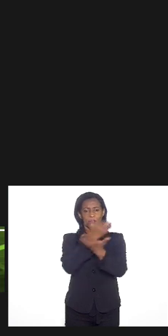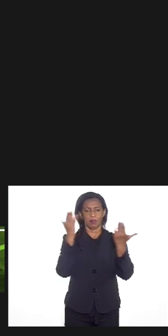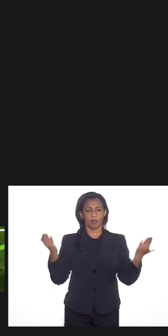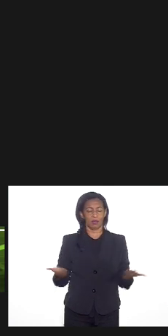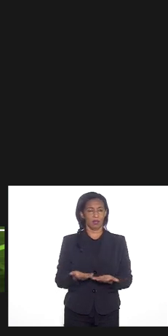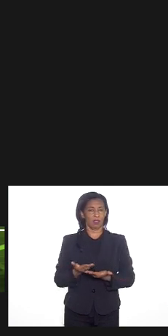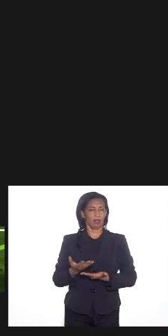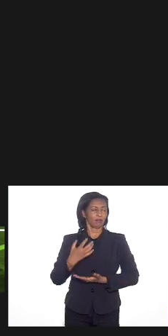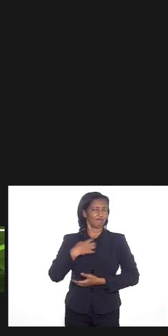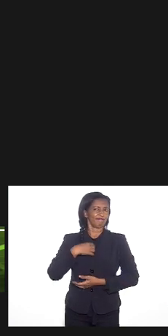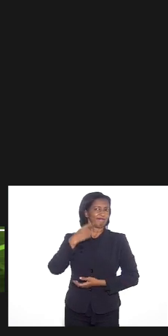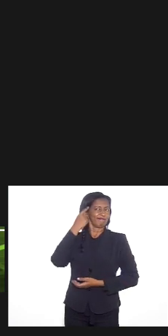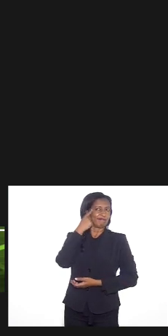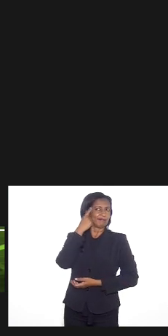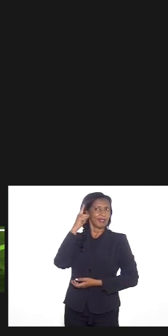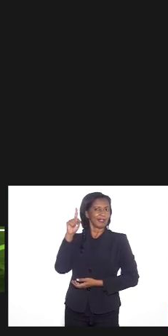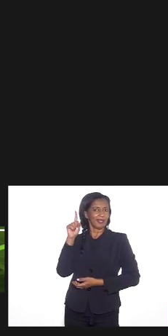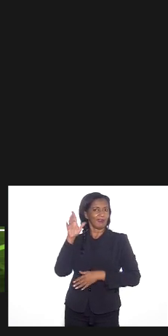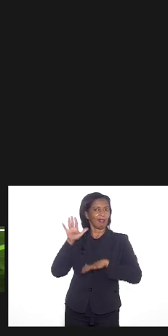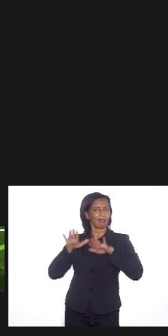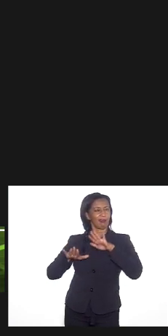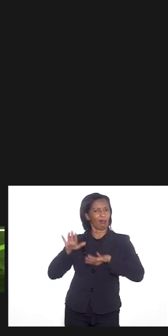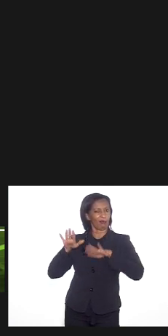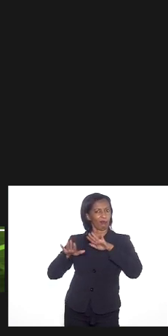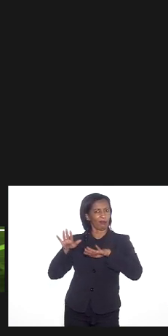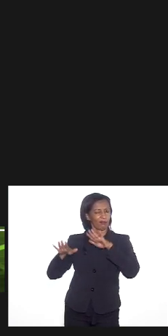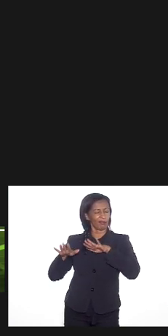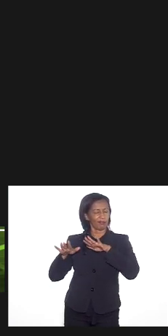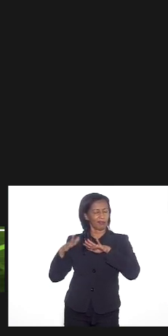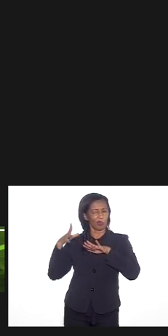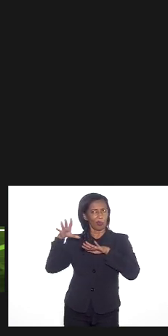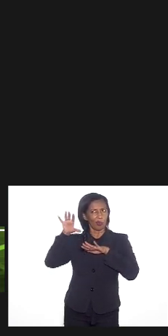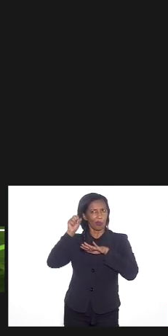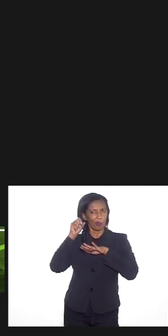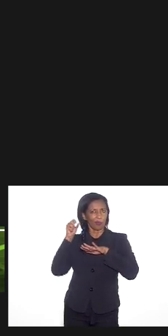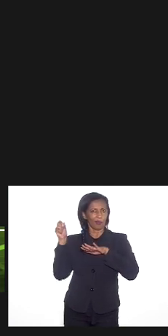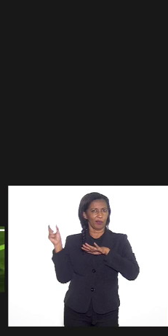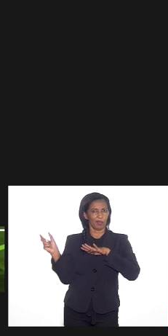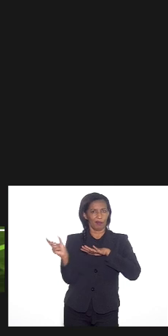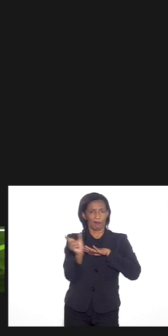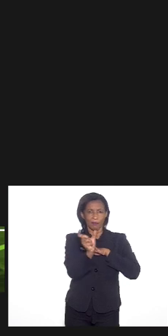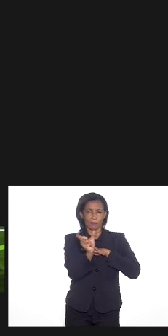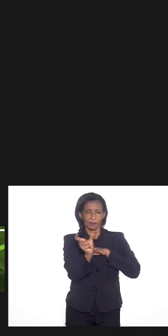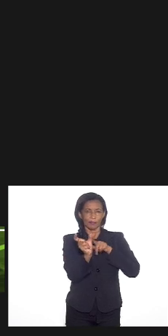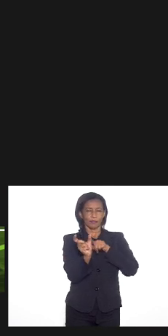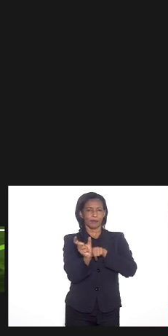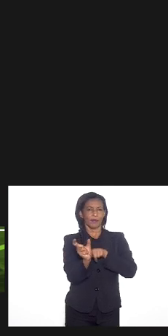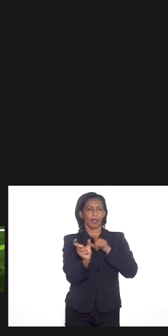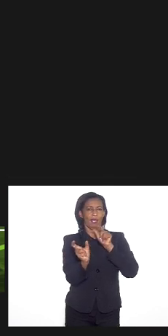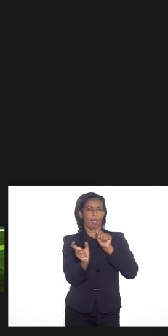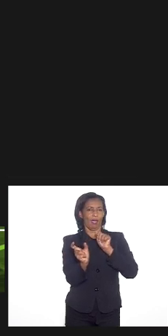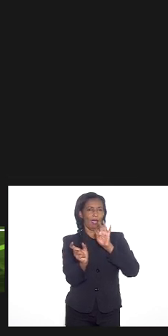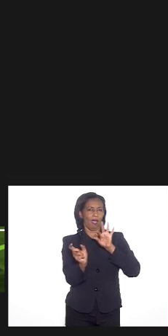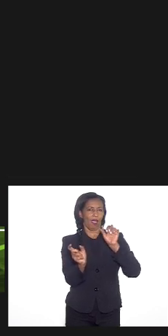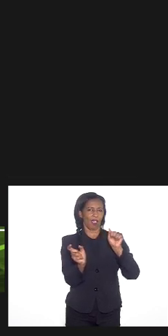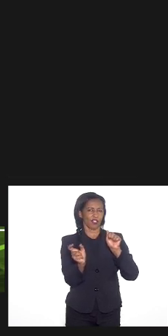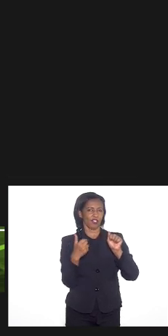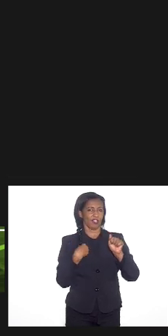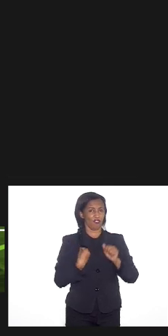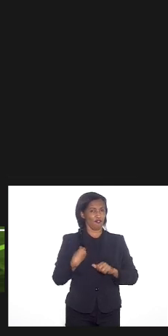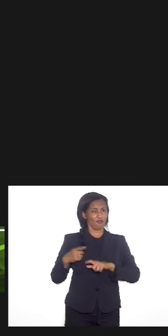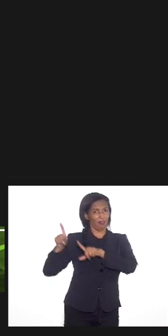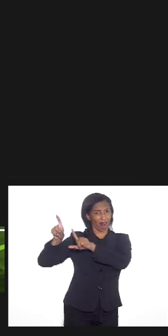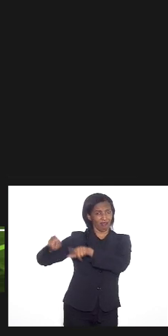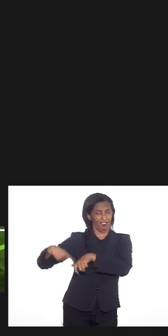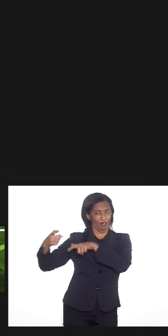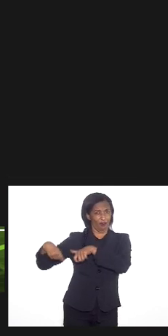uma ideia deputada que talvez eu ouvi um pedaço do discurso do Atila Nunes que eu estou eu moro na roça estou na